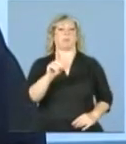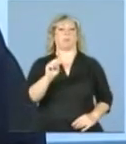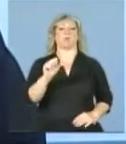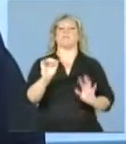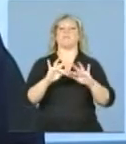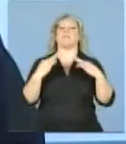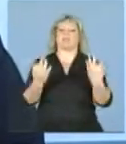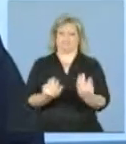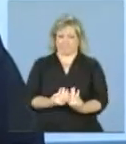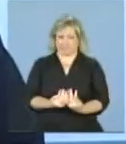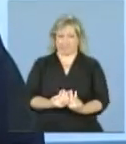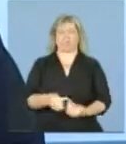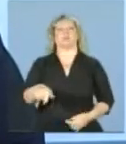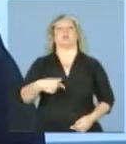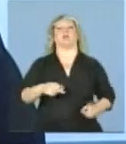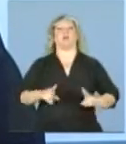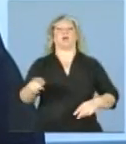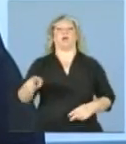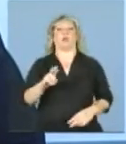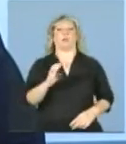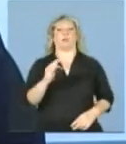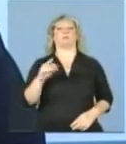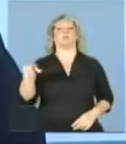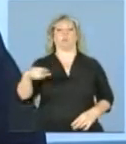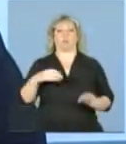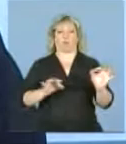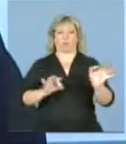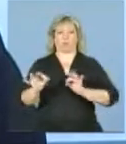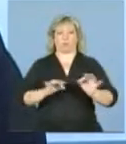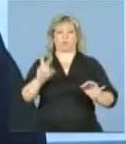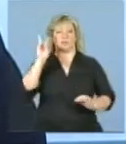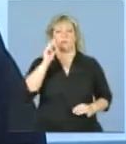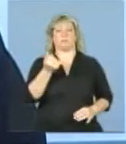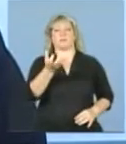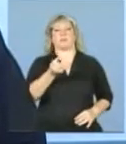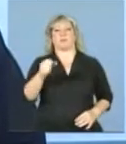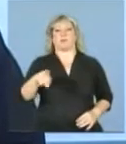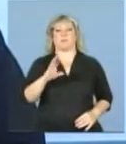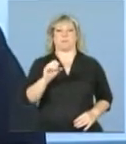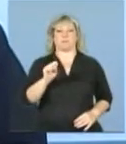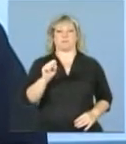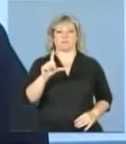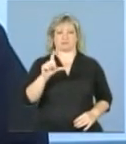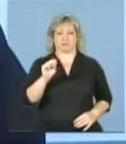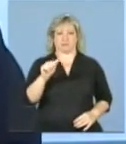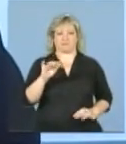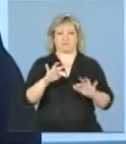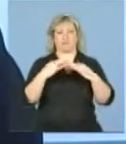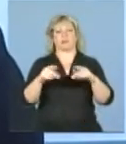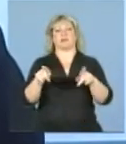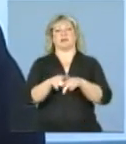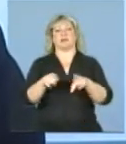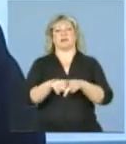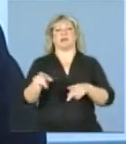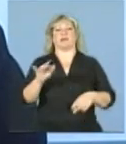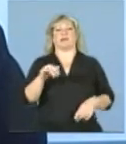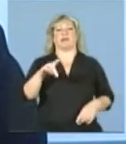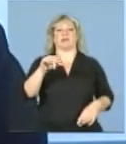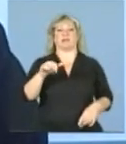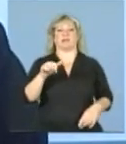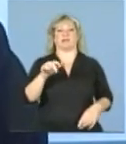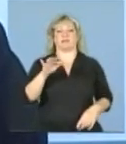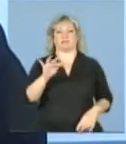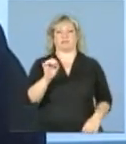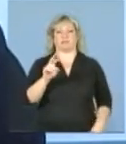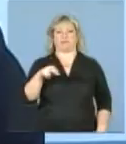conosco o Roberto Pojo, que é coordenador geral de revisão de benefícios do Bolsa Família, e Fernanda de Paula, que é assessora do Cadastro Único.